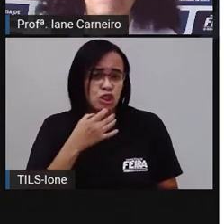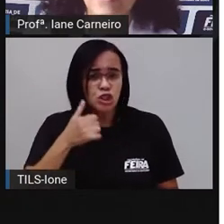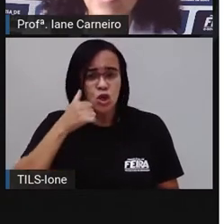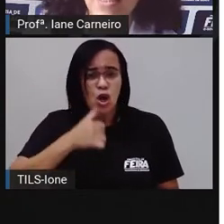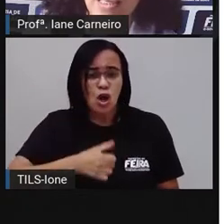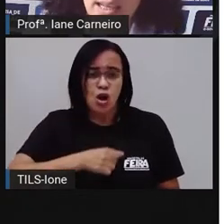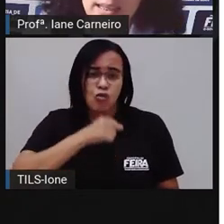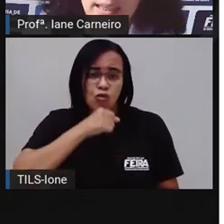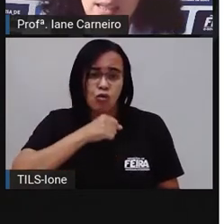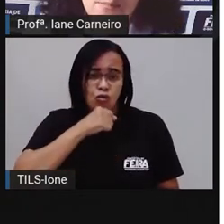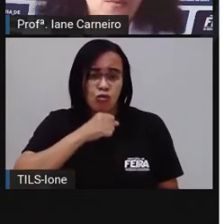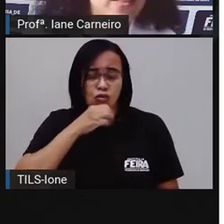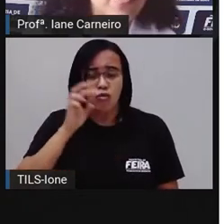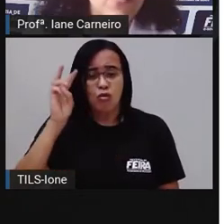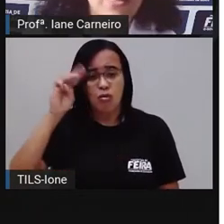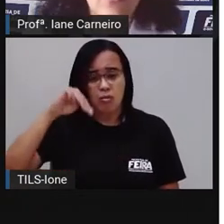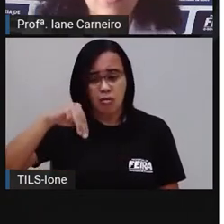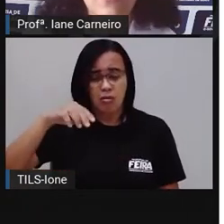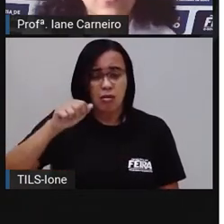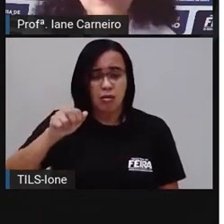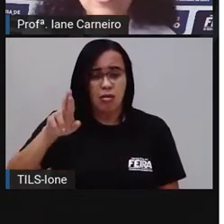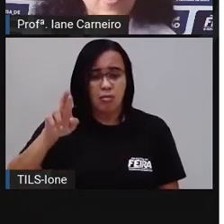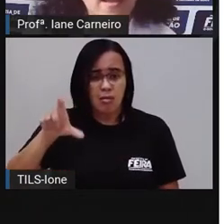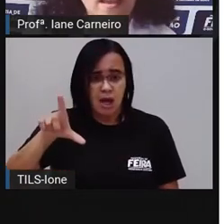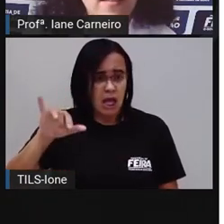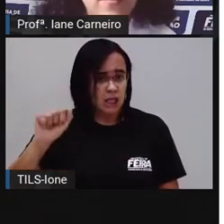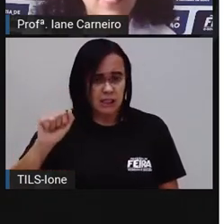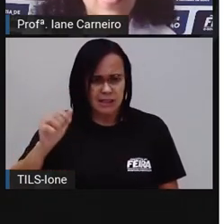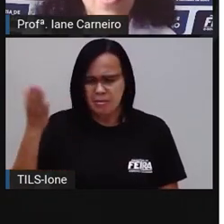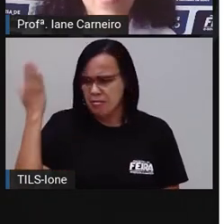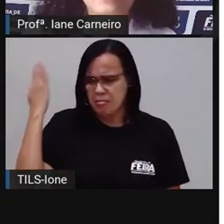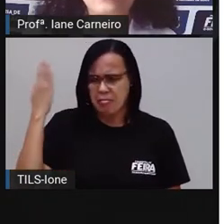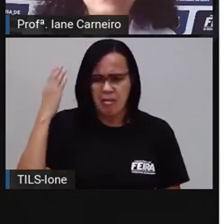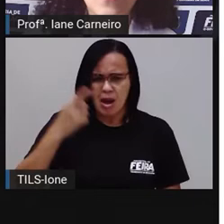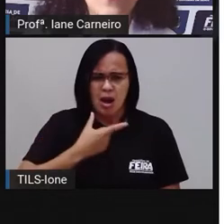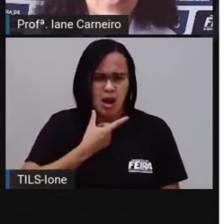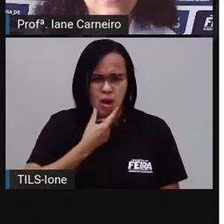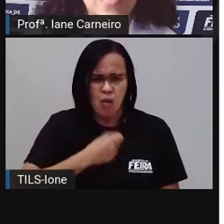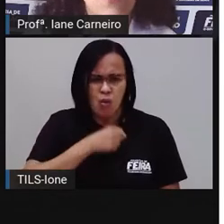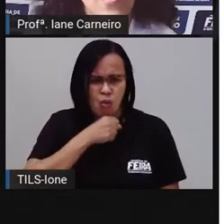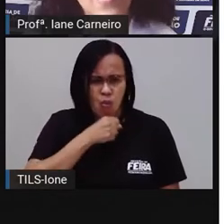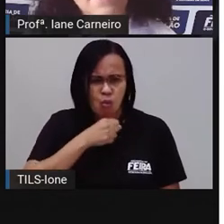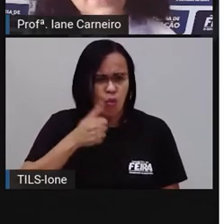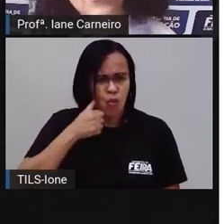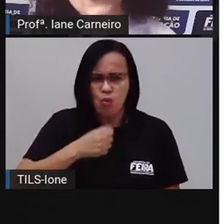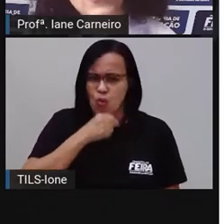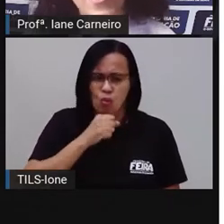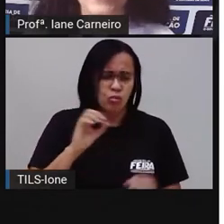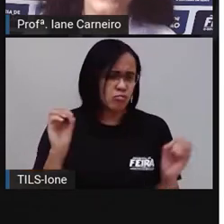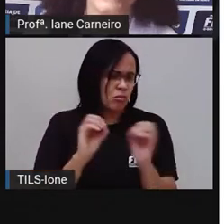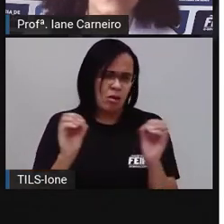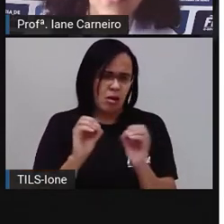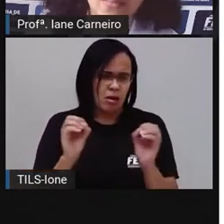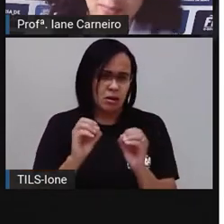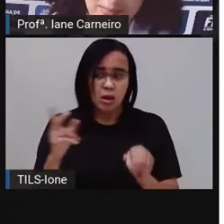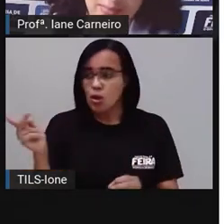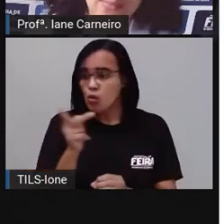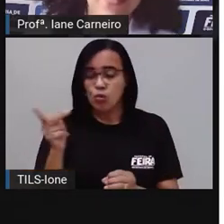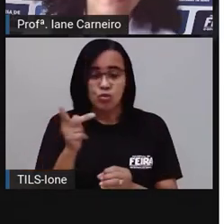Mas naquele tempo eles não eram avós de ninguém. Eram só um casal apaixonado.